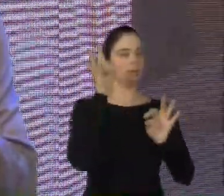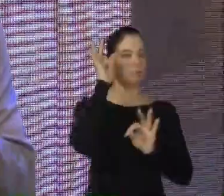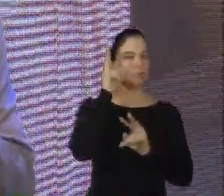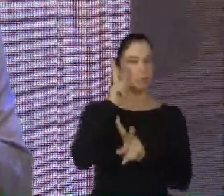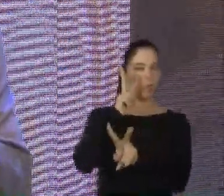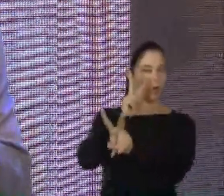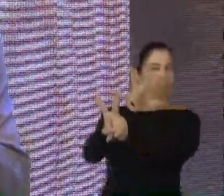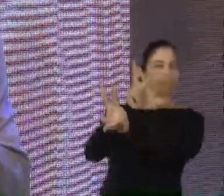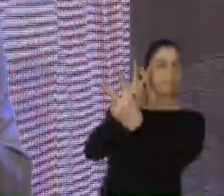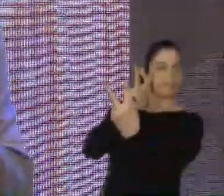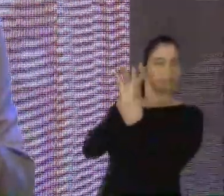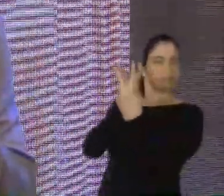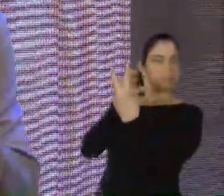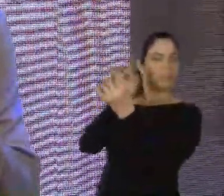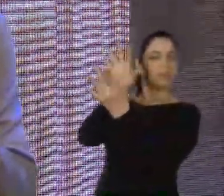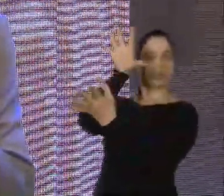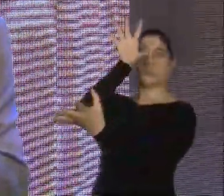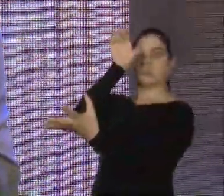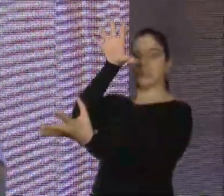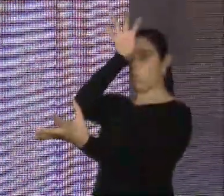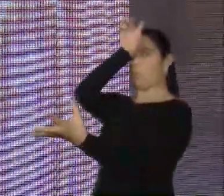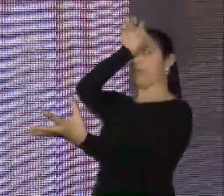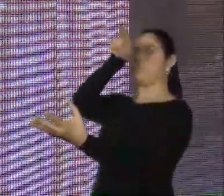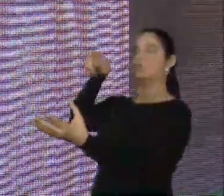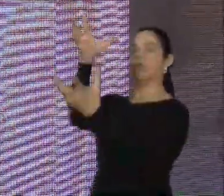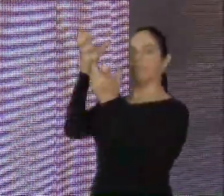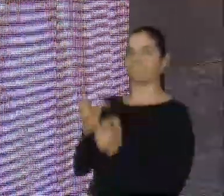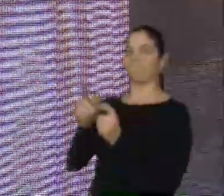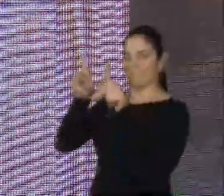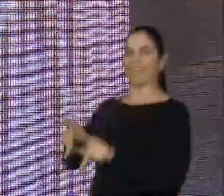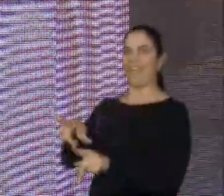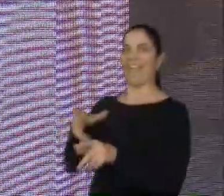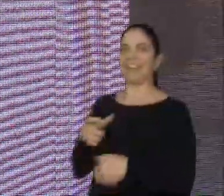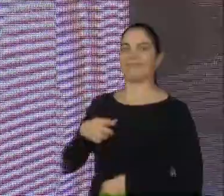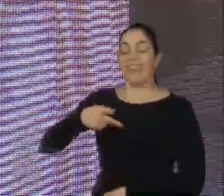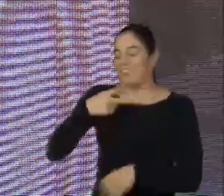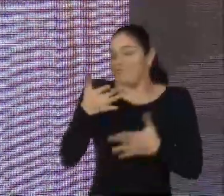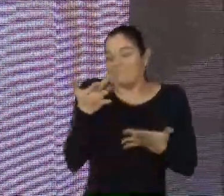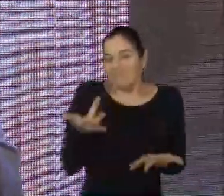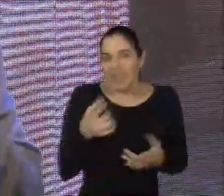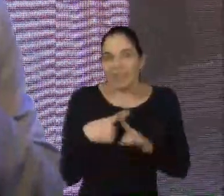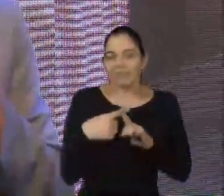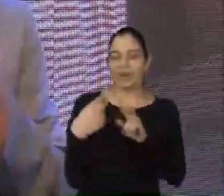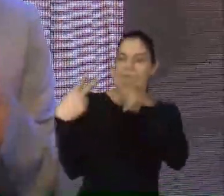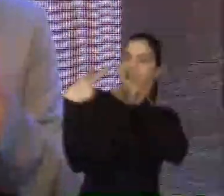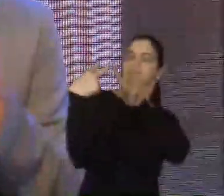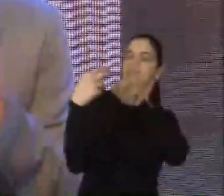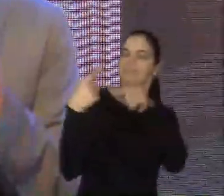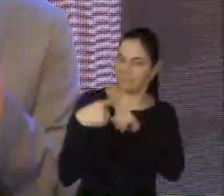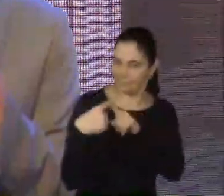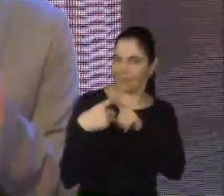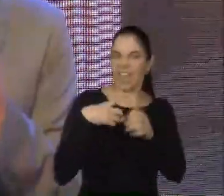a gente sabe que existem evidências neurocientíficas e explicam o motivo pelo qual isso ocorre. A gente tem a intuição, e a gente tem entradas